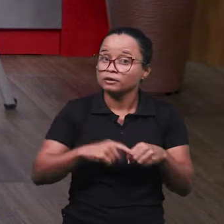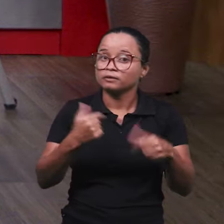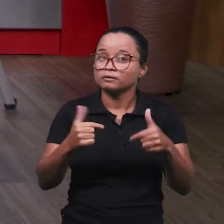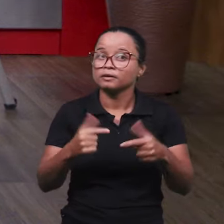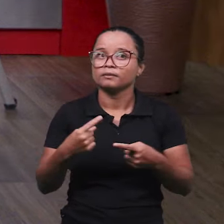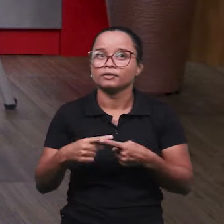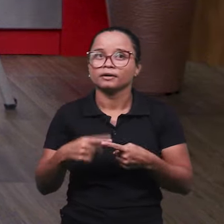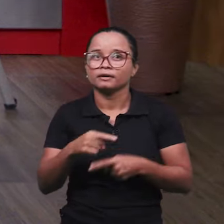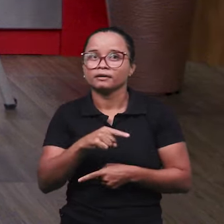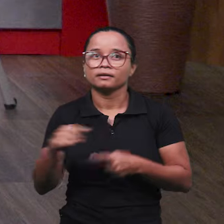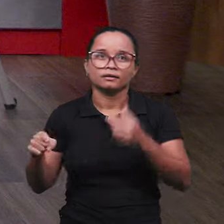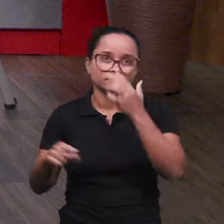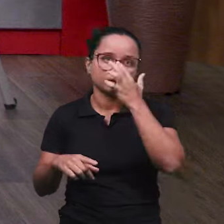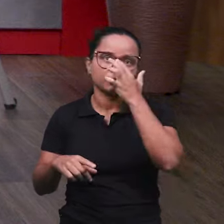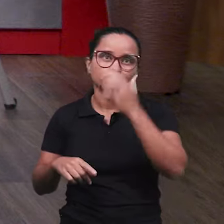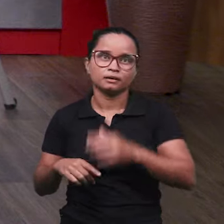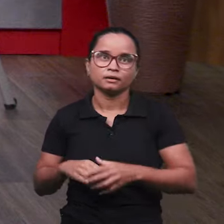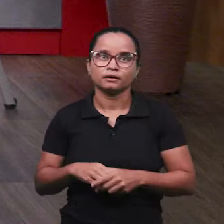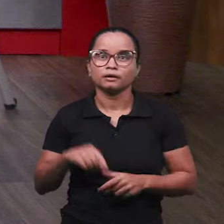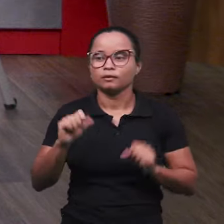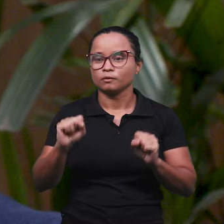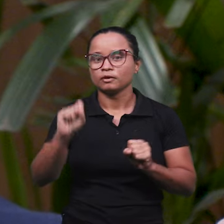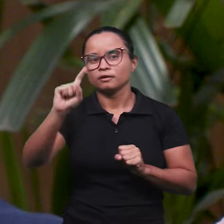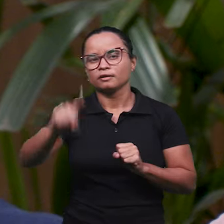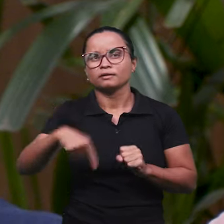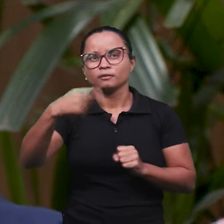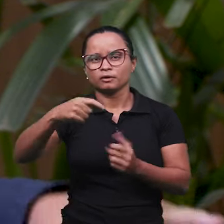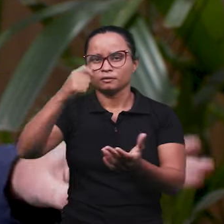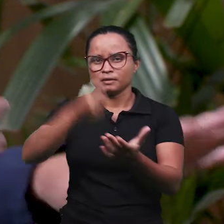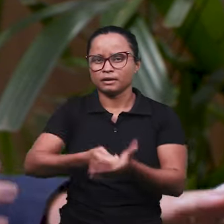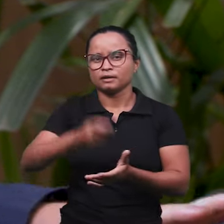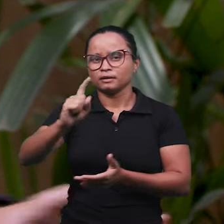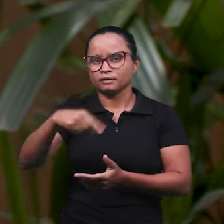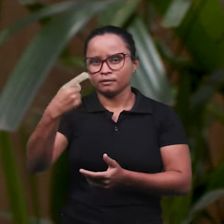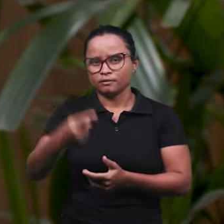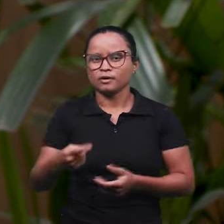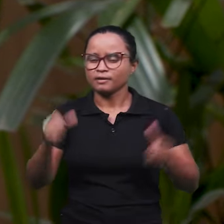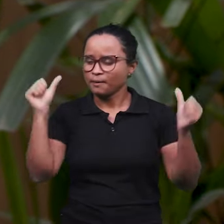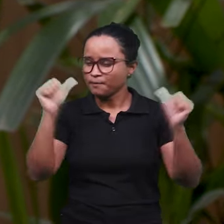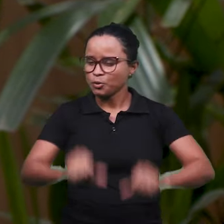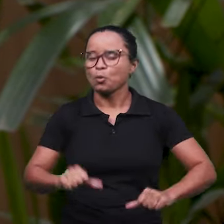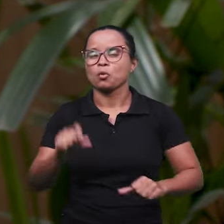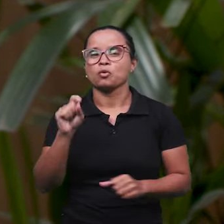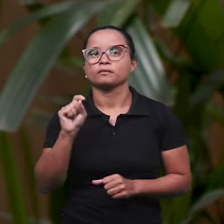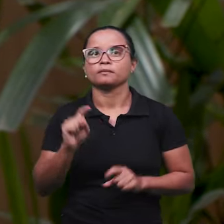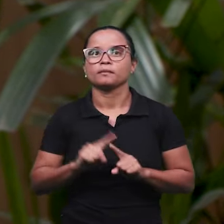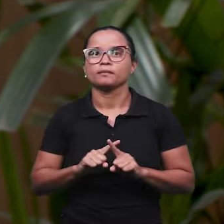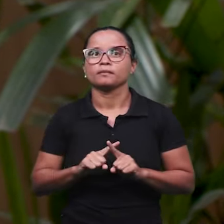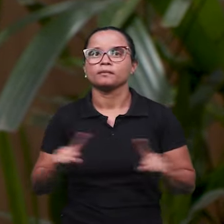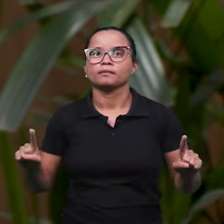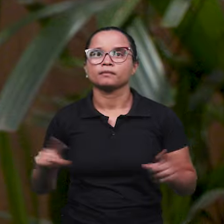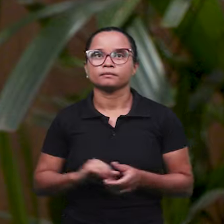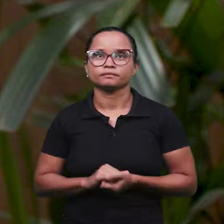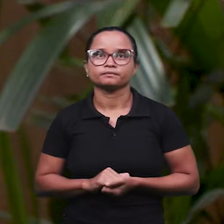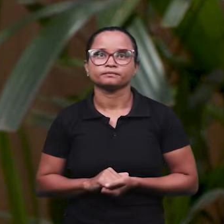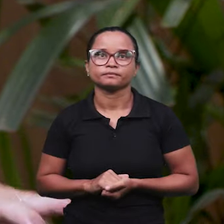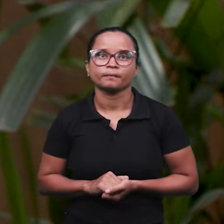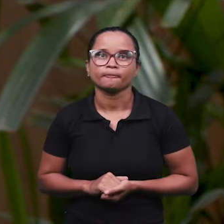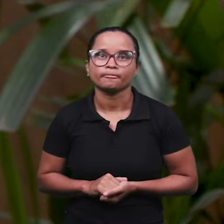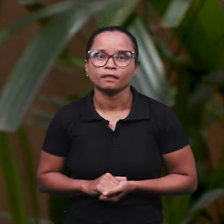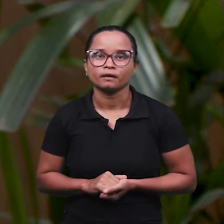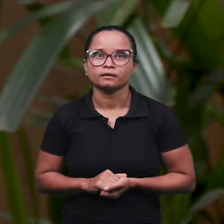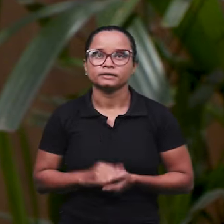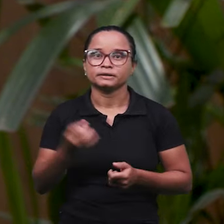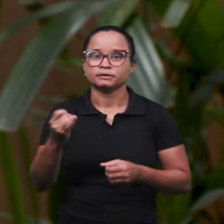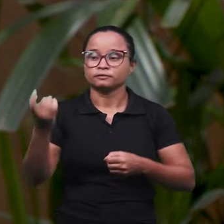Porque ali, pelo menos, ele está livre do limbo. Ele pode ser indenizado depois, se agravar a situação, mas o limbo, ele já está, se o